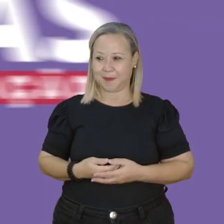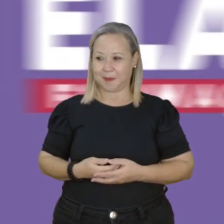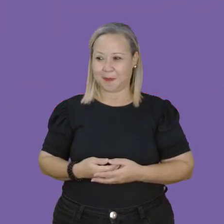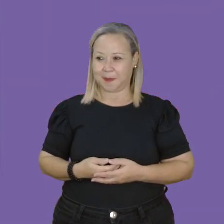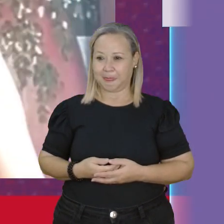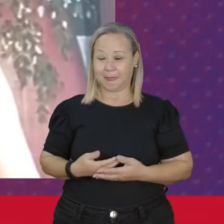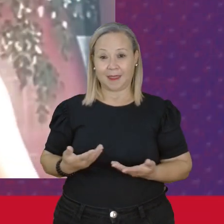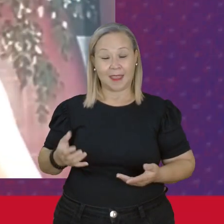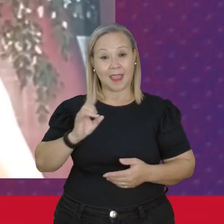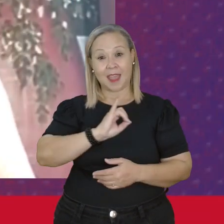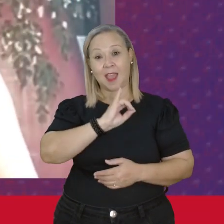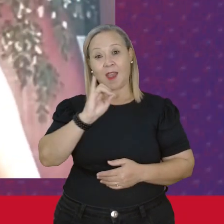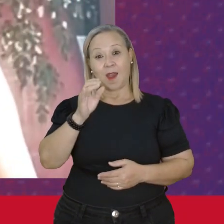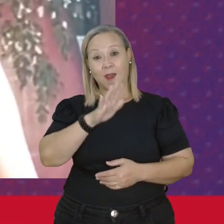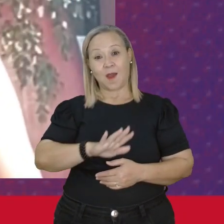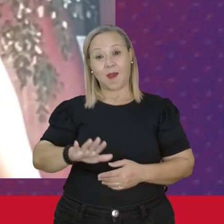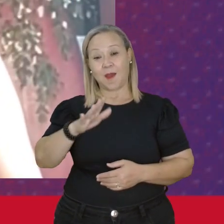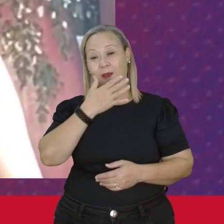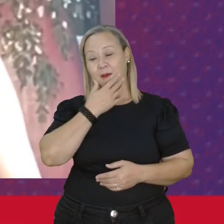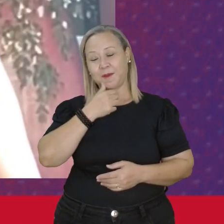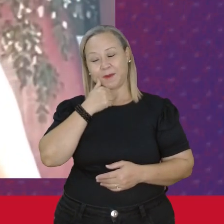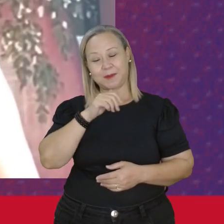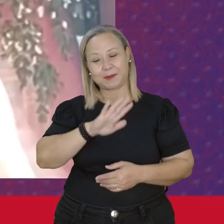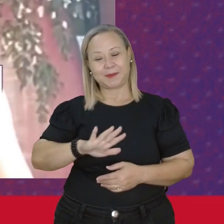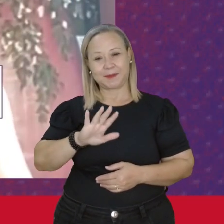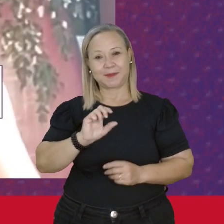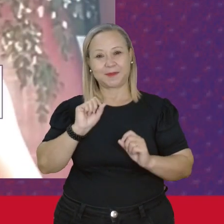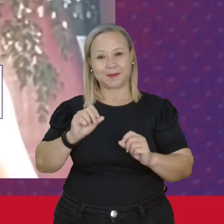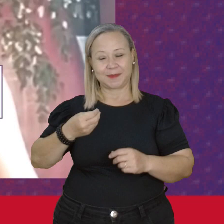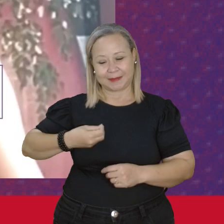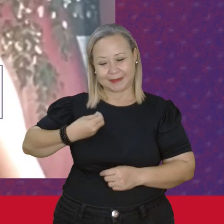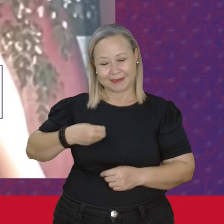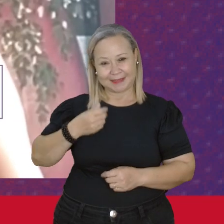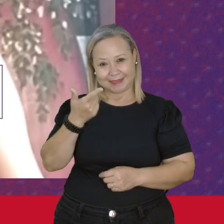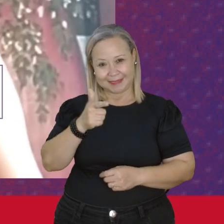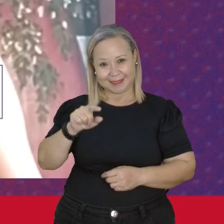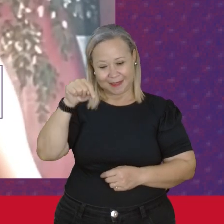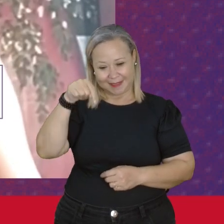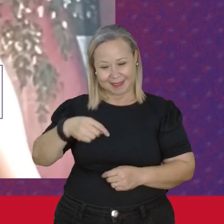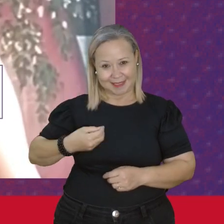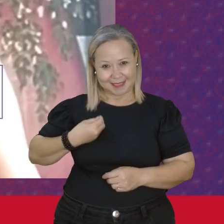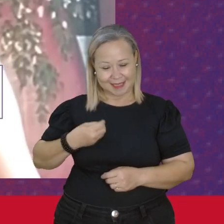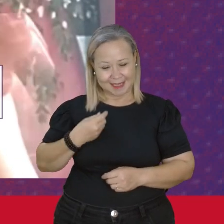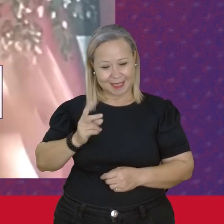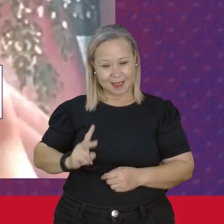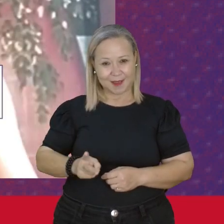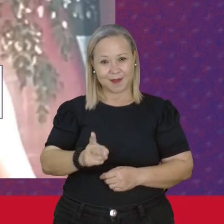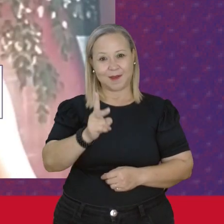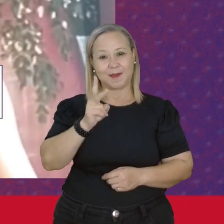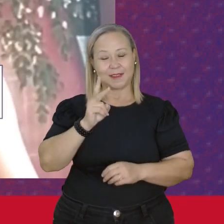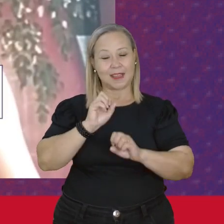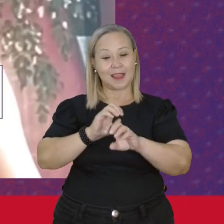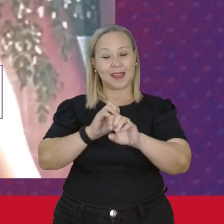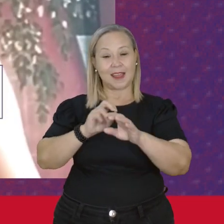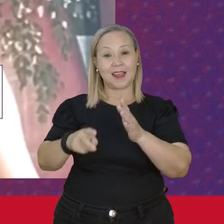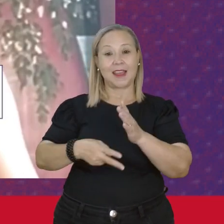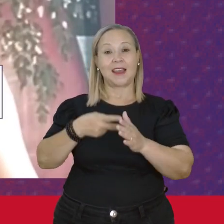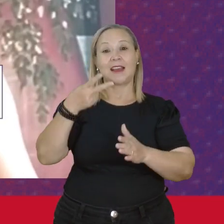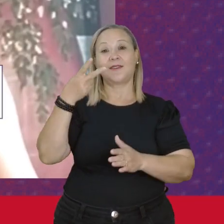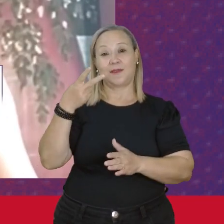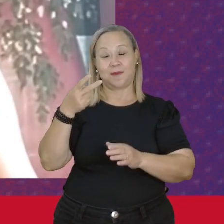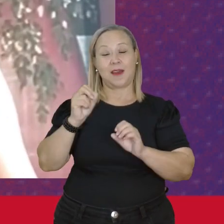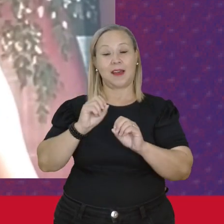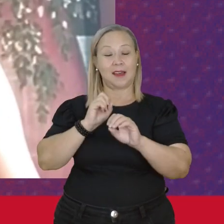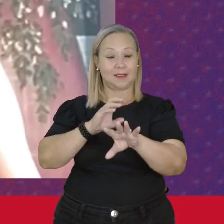Olá a todas e todes Estamos mais uma vez aqui Pra dar sequência pra segunda parte Da nossa